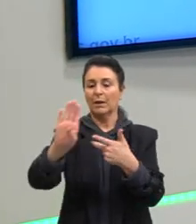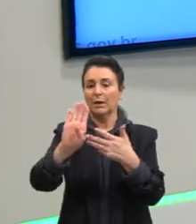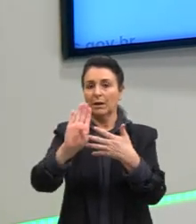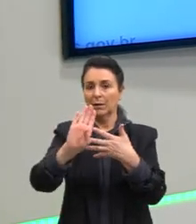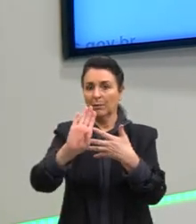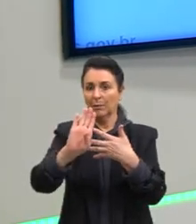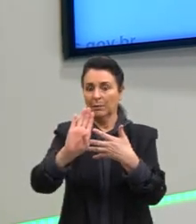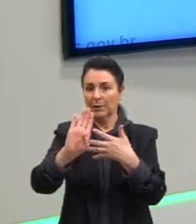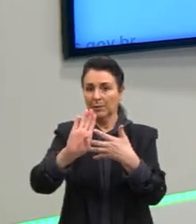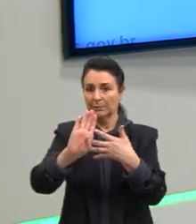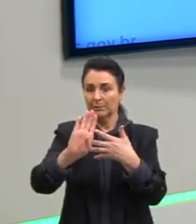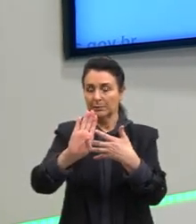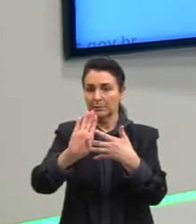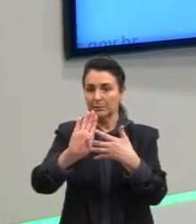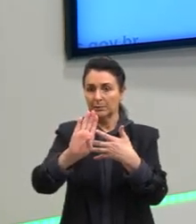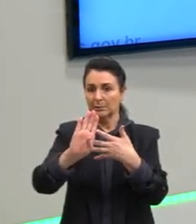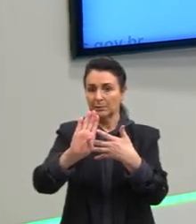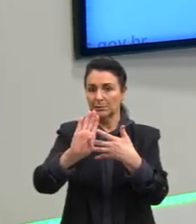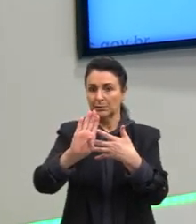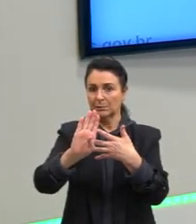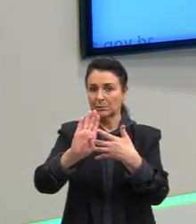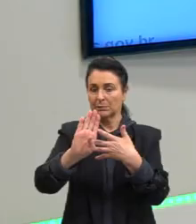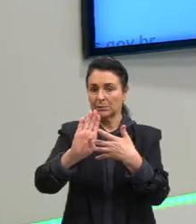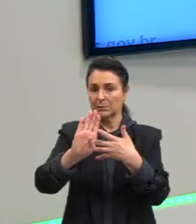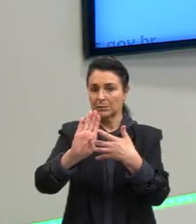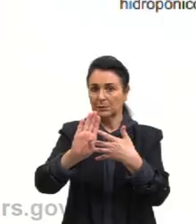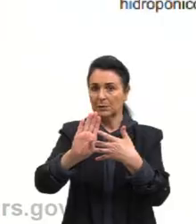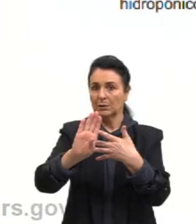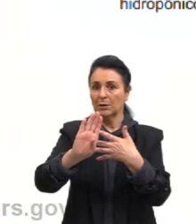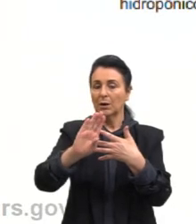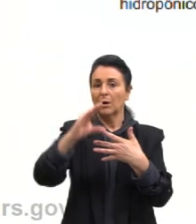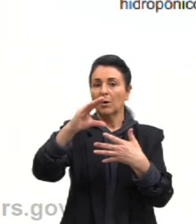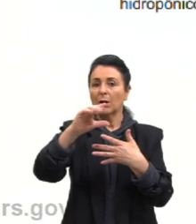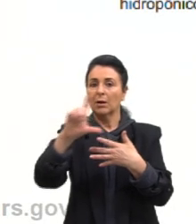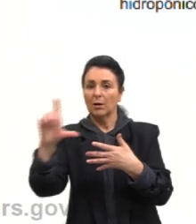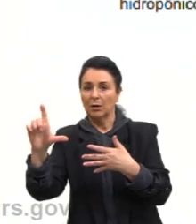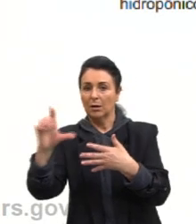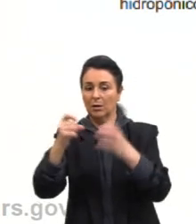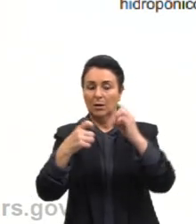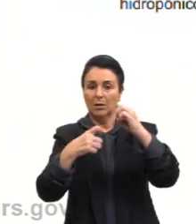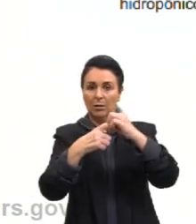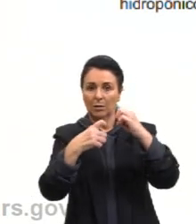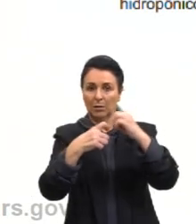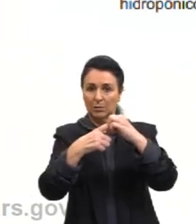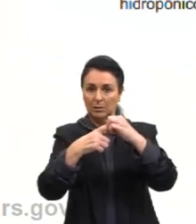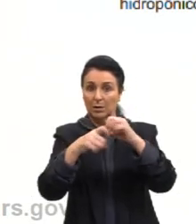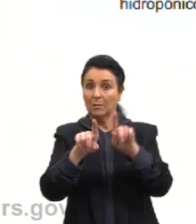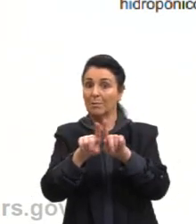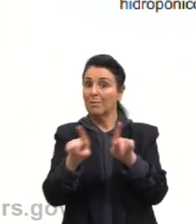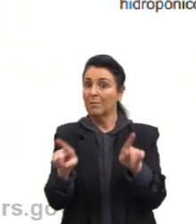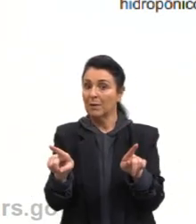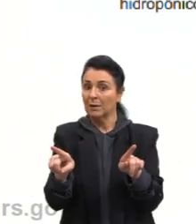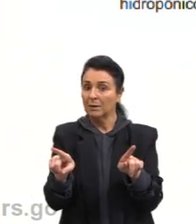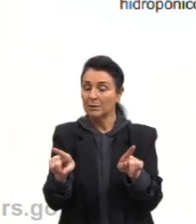Sufato de cálcio é um... Sufato de cálcio é um óxido, certo? Mas,